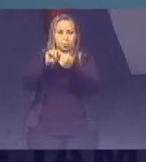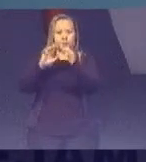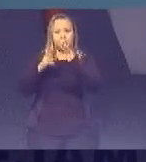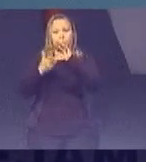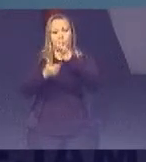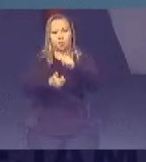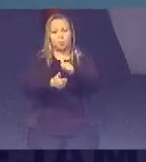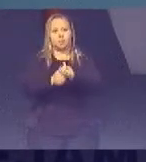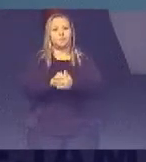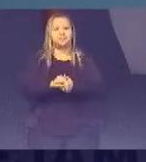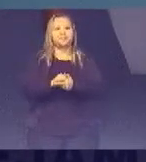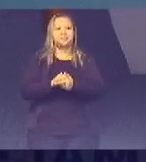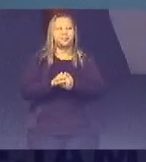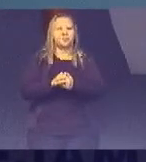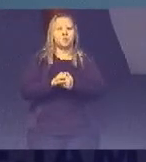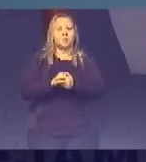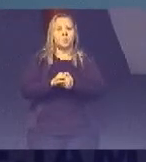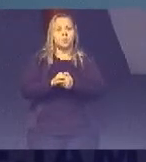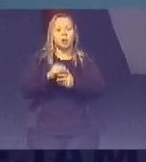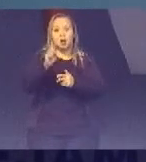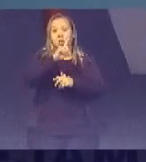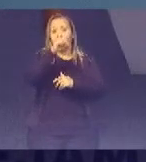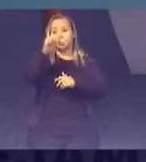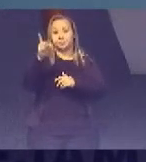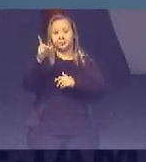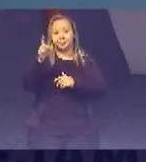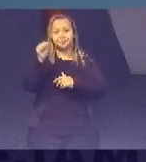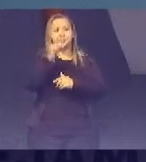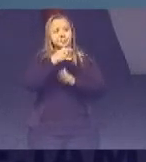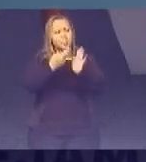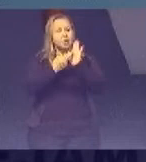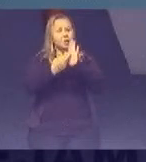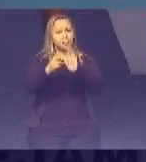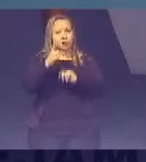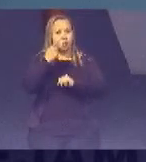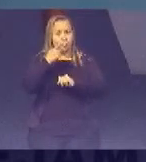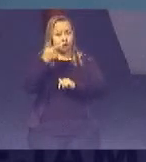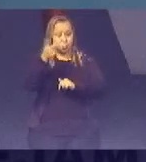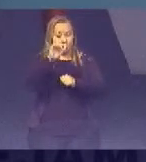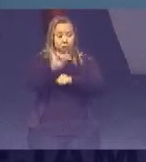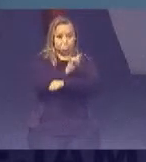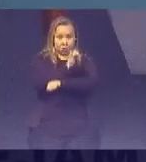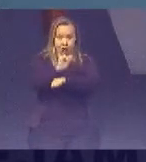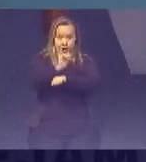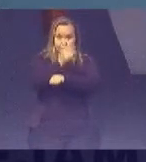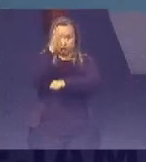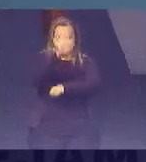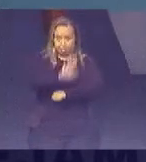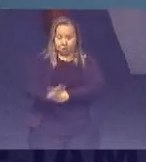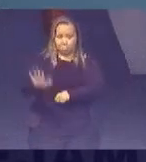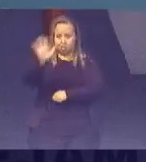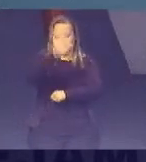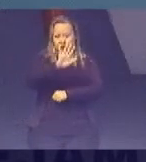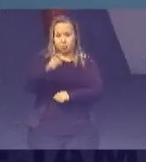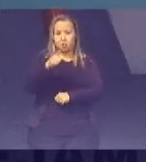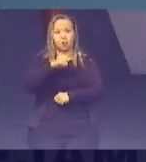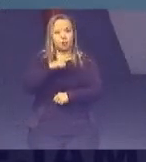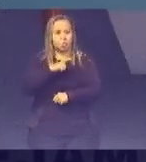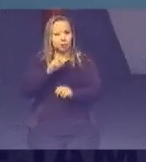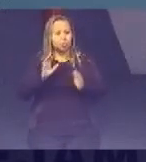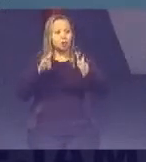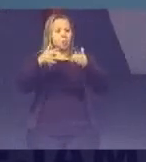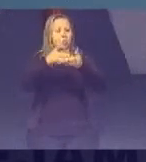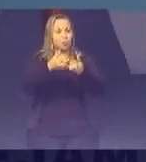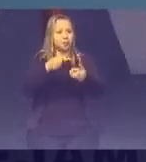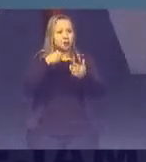mil E no dia 20 E aí se referiu A uma outra Estratégia nacional Que existia Comissão nacional De